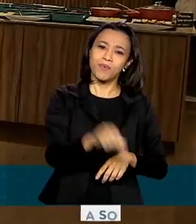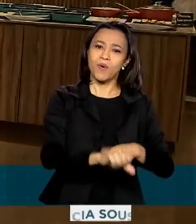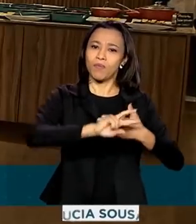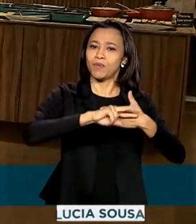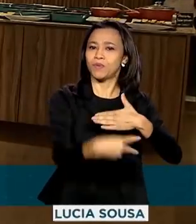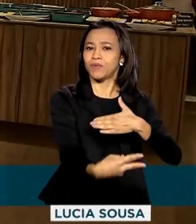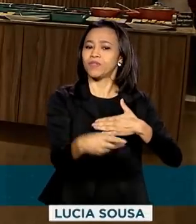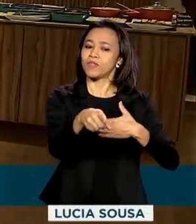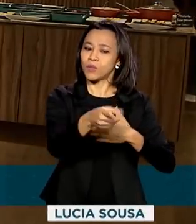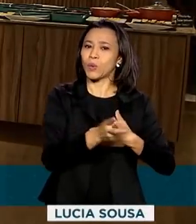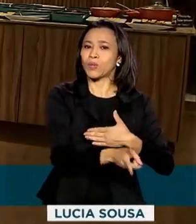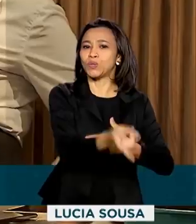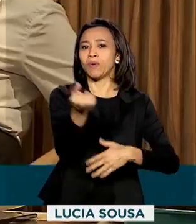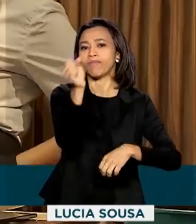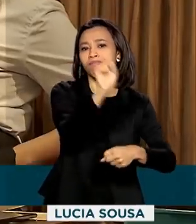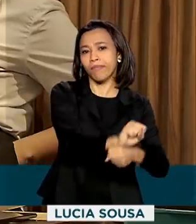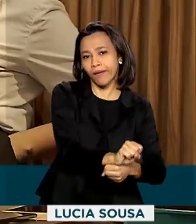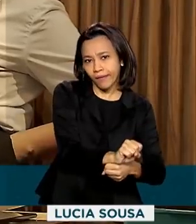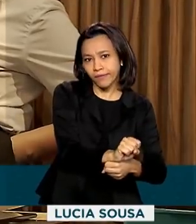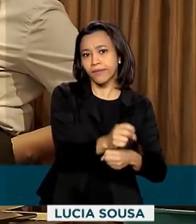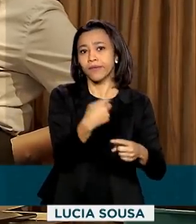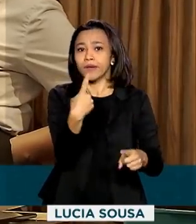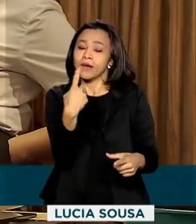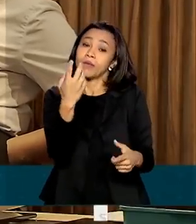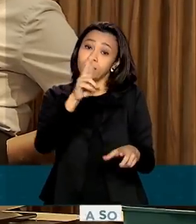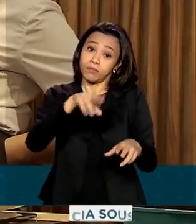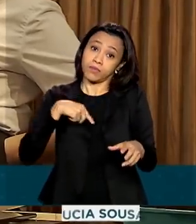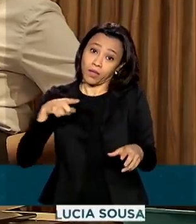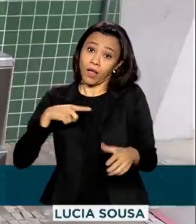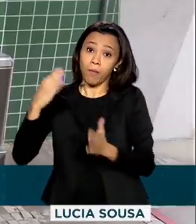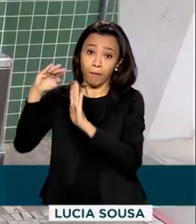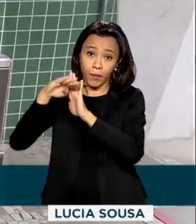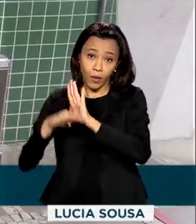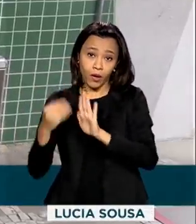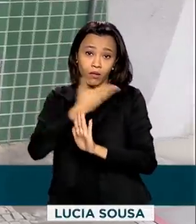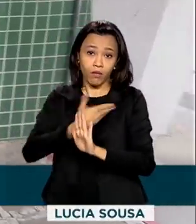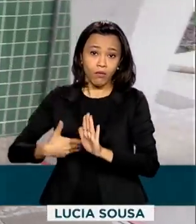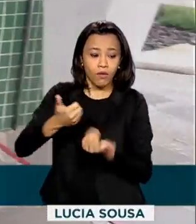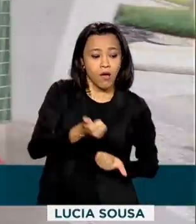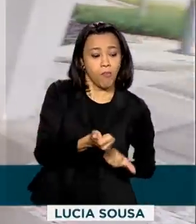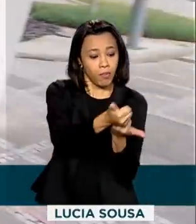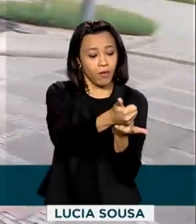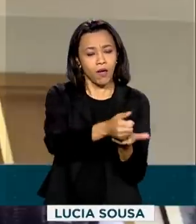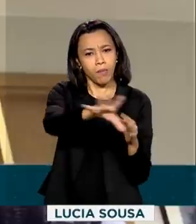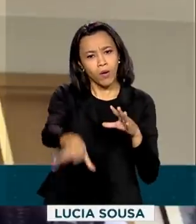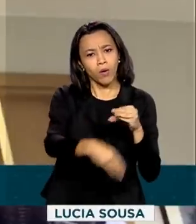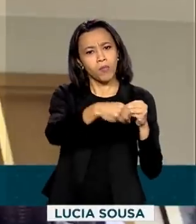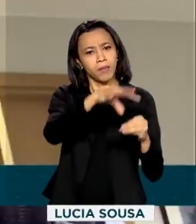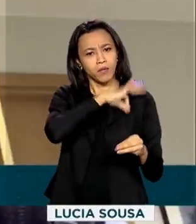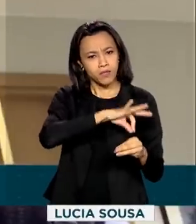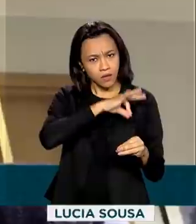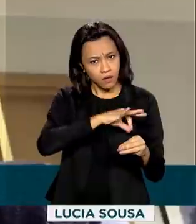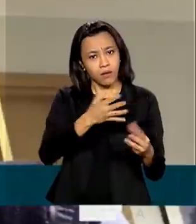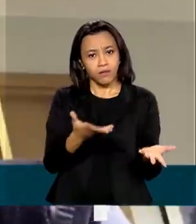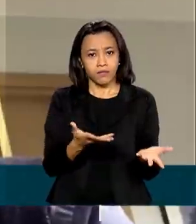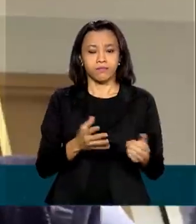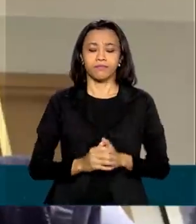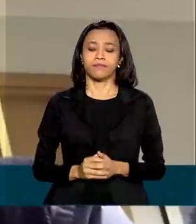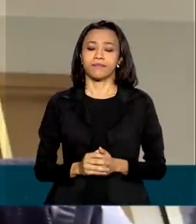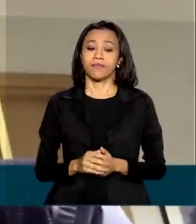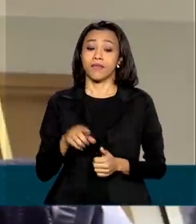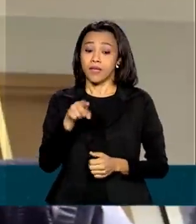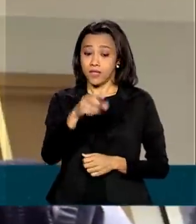social permanecem parados, apesar dos programas de auxílio e recomposição da renda do governo. Isso é muito importante,